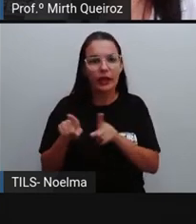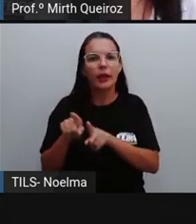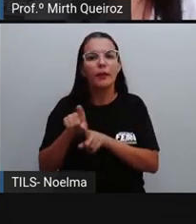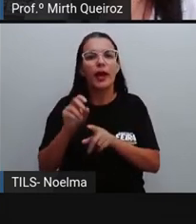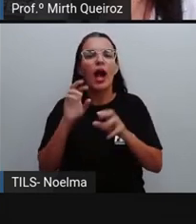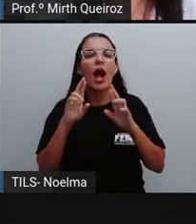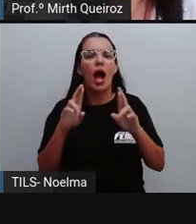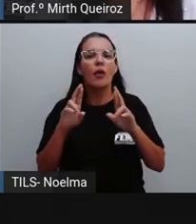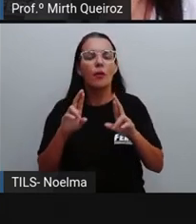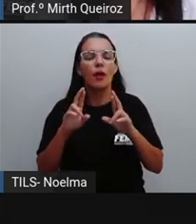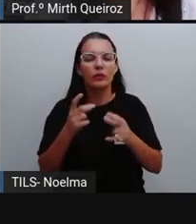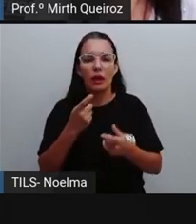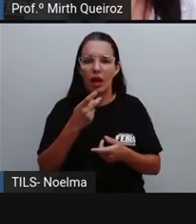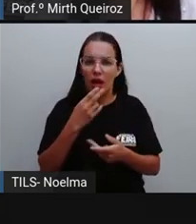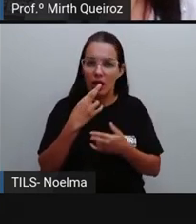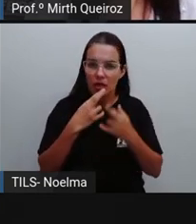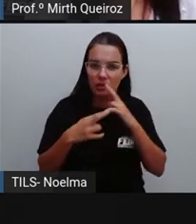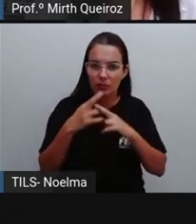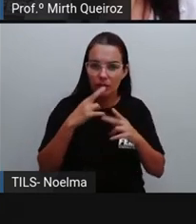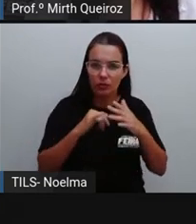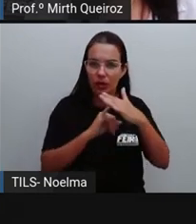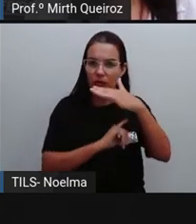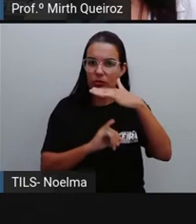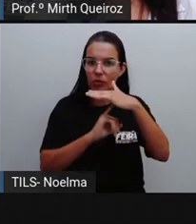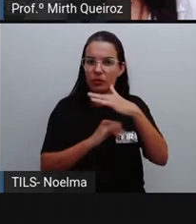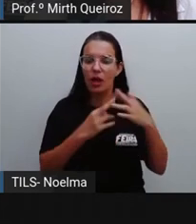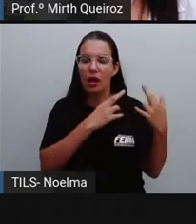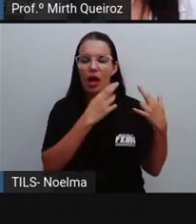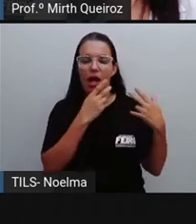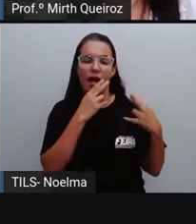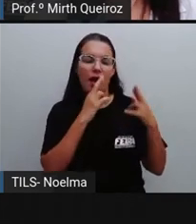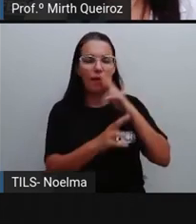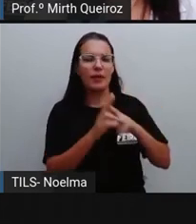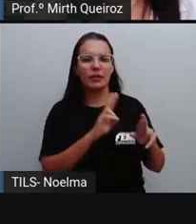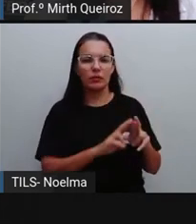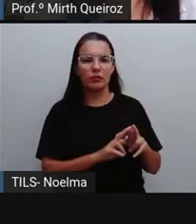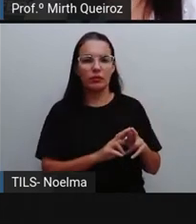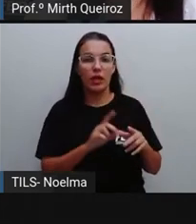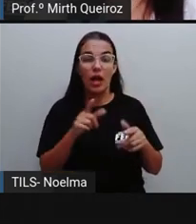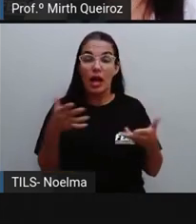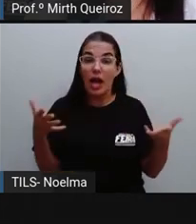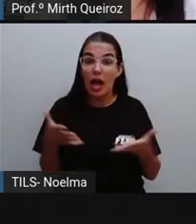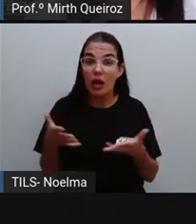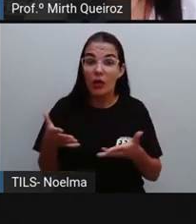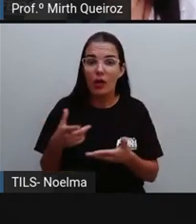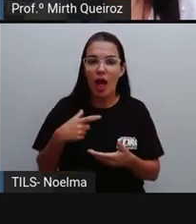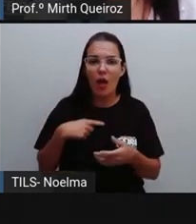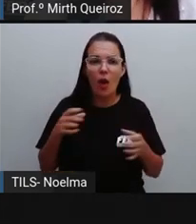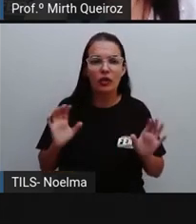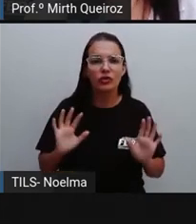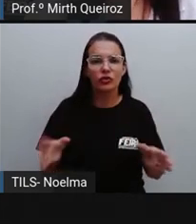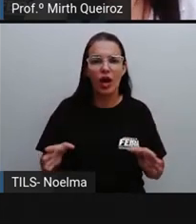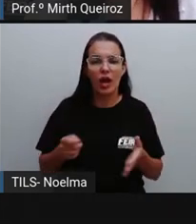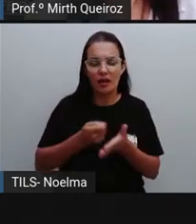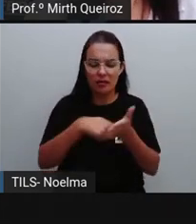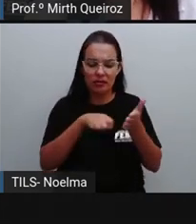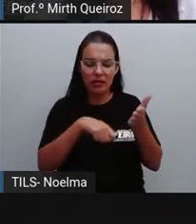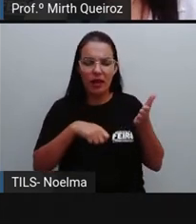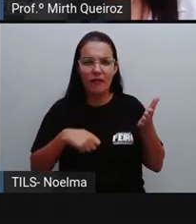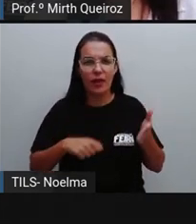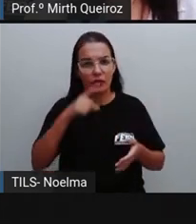aguardo a resposta da entidade sobre a reclamação que fiz. Neste caso, resolvi escrever